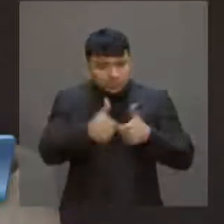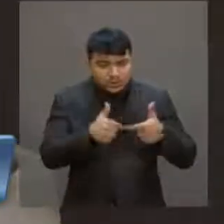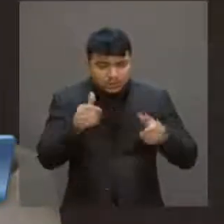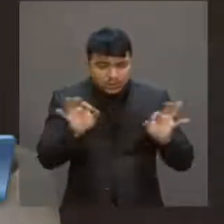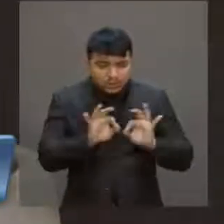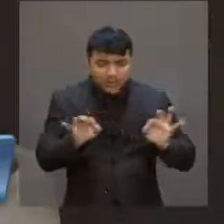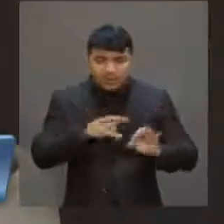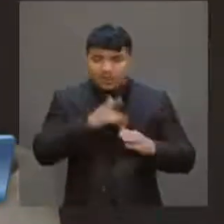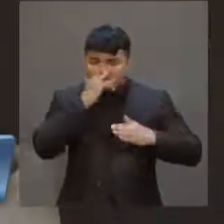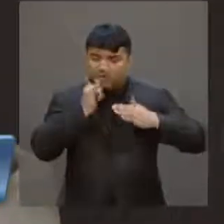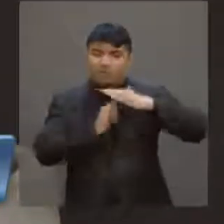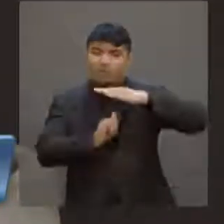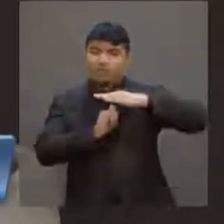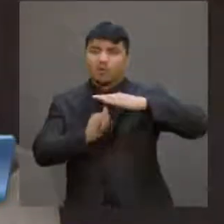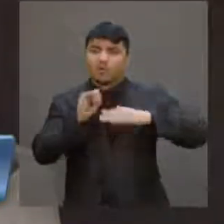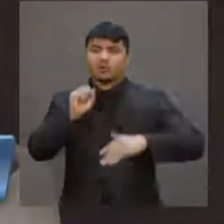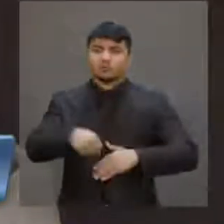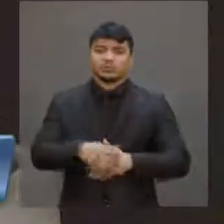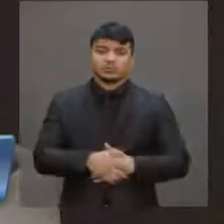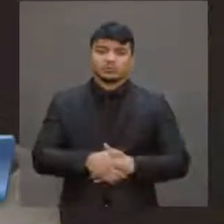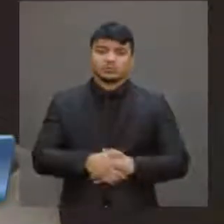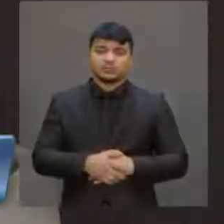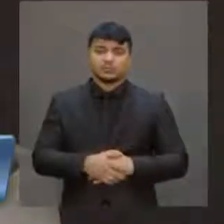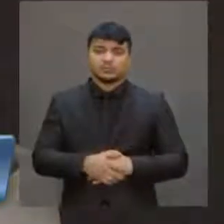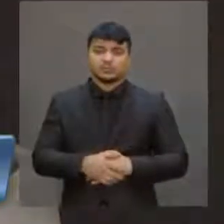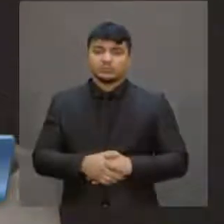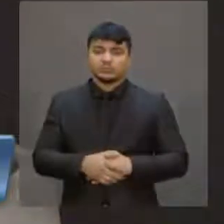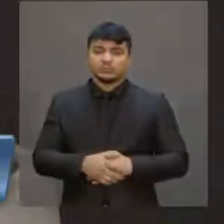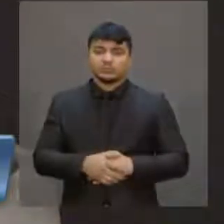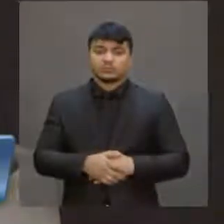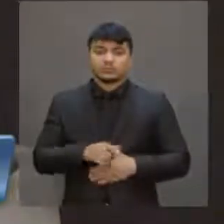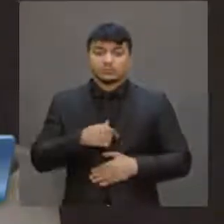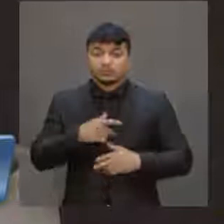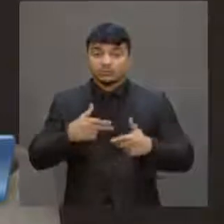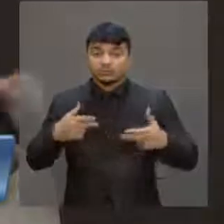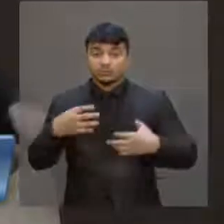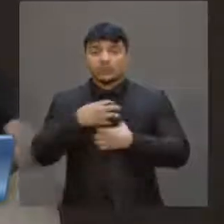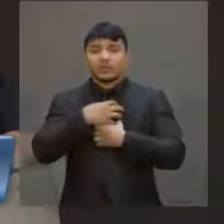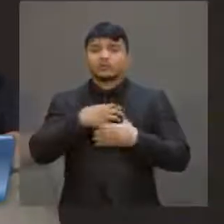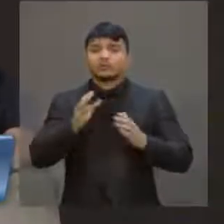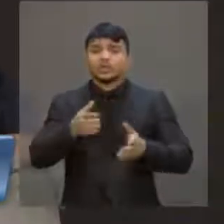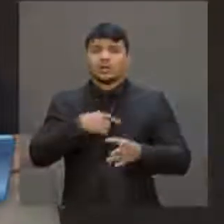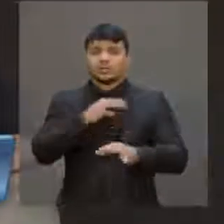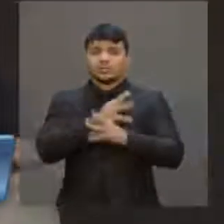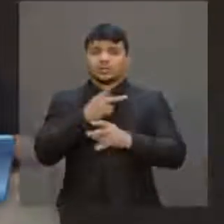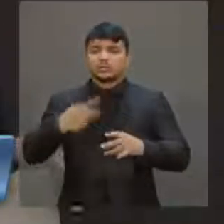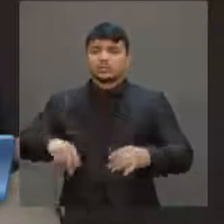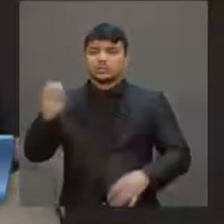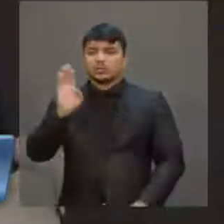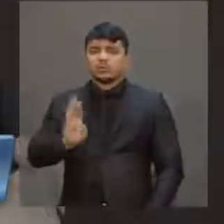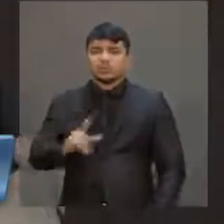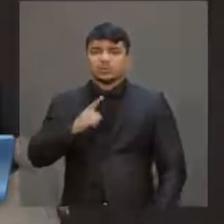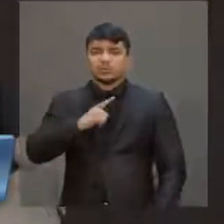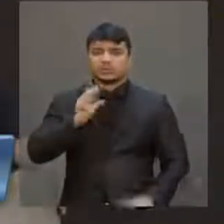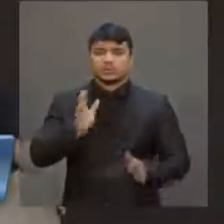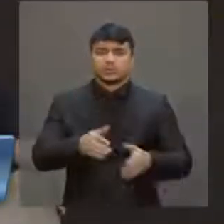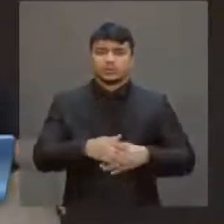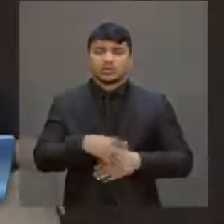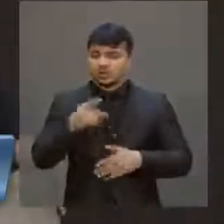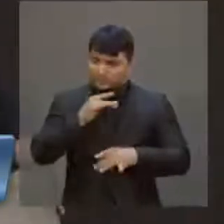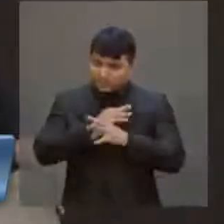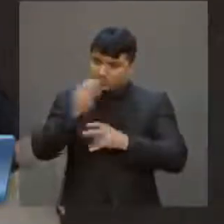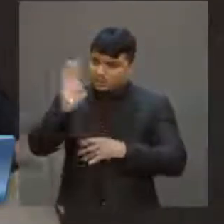mais informalidade e os efeitos já se notam nas cidades brasileiras. Não há cidade